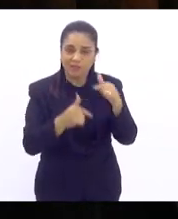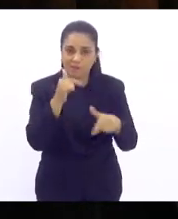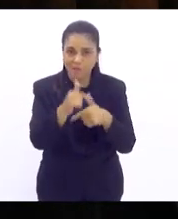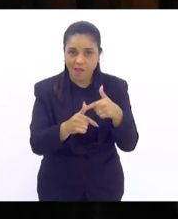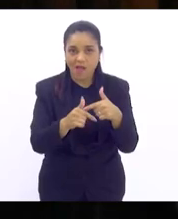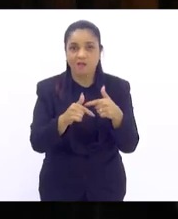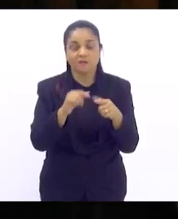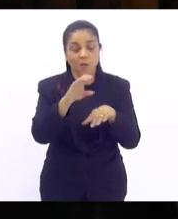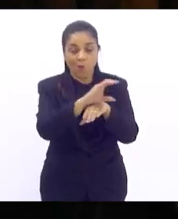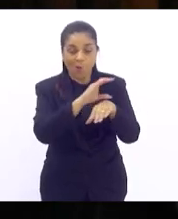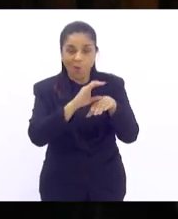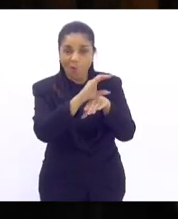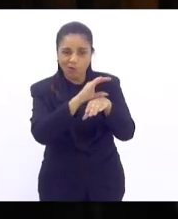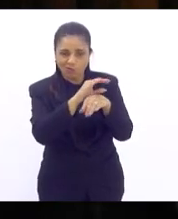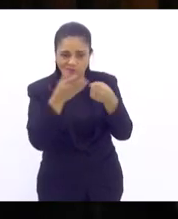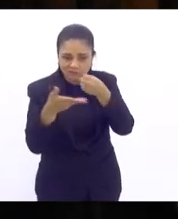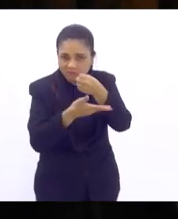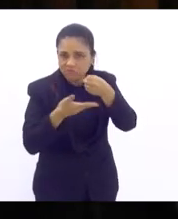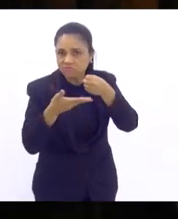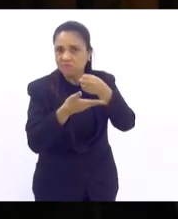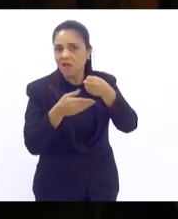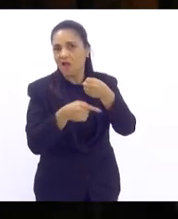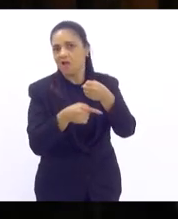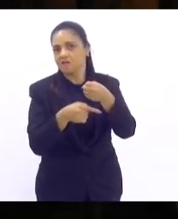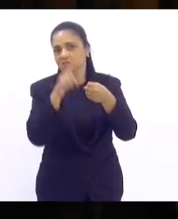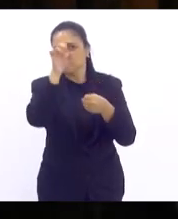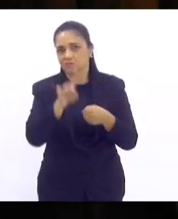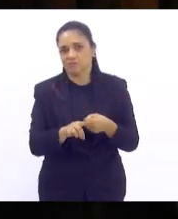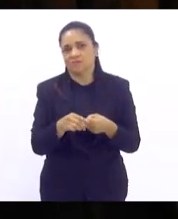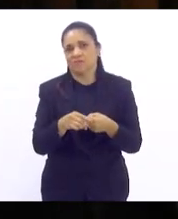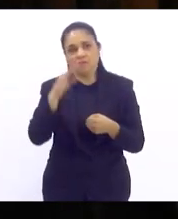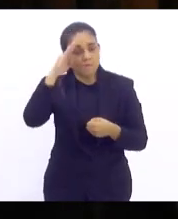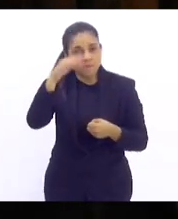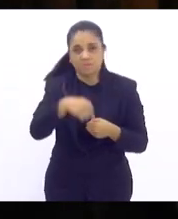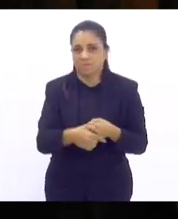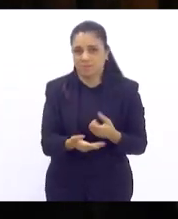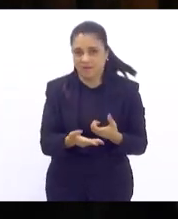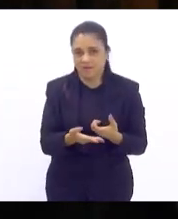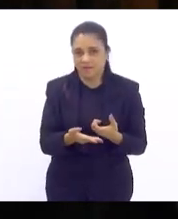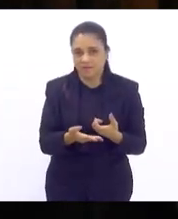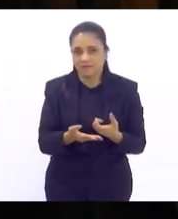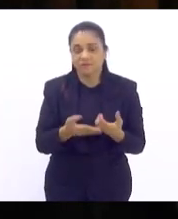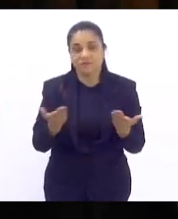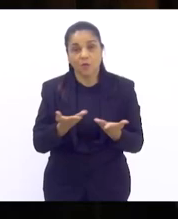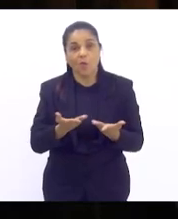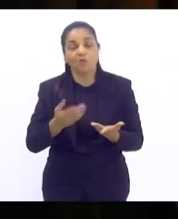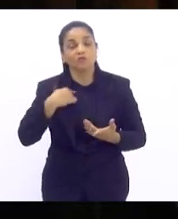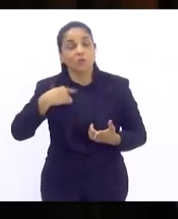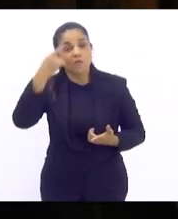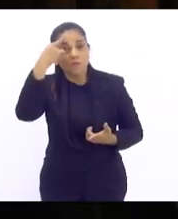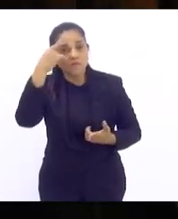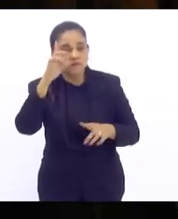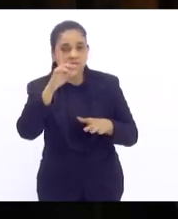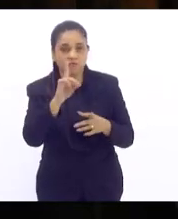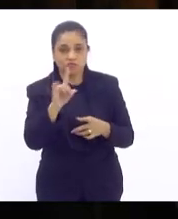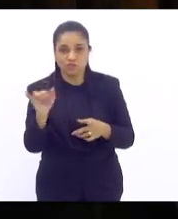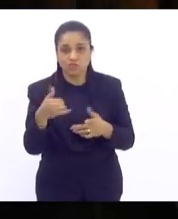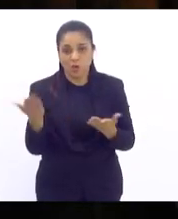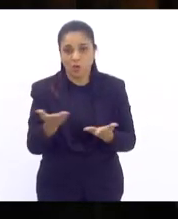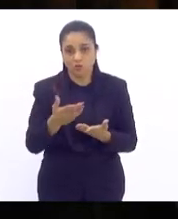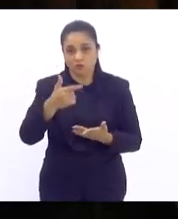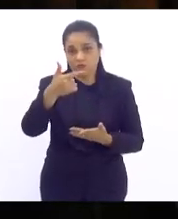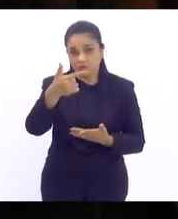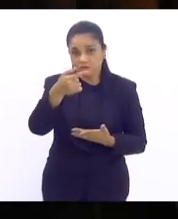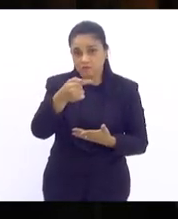nossa constituição alicerça como direitos básicos e fundamentais. Reflito hoje, nesta data, neste 27